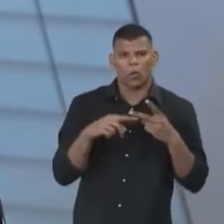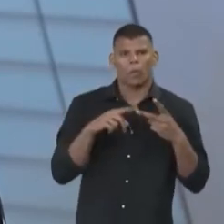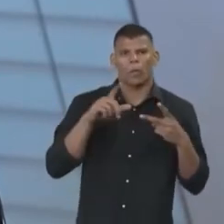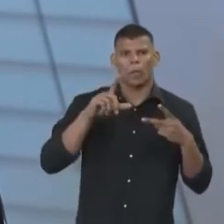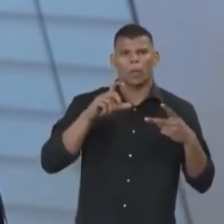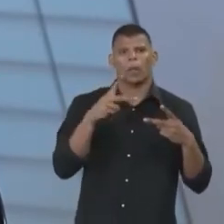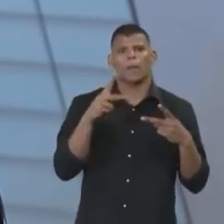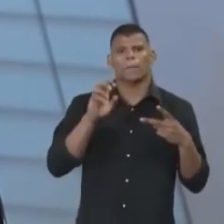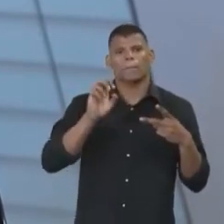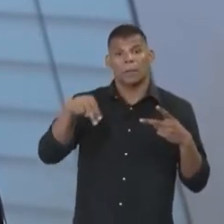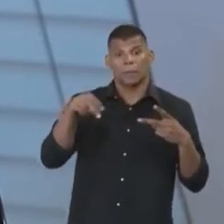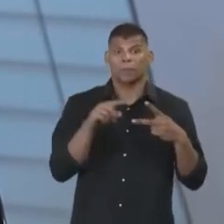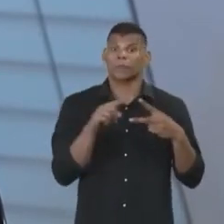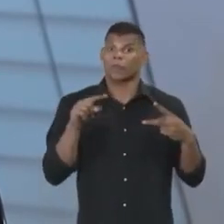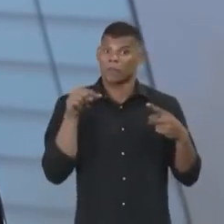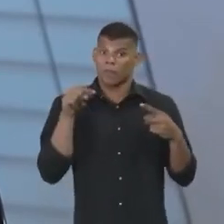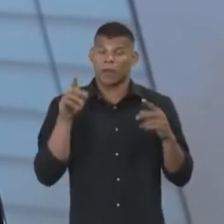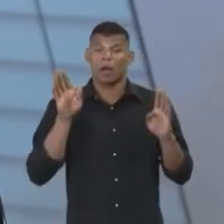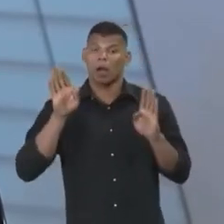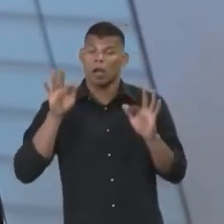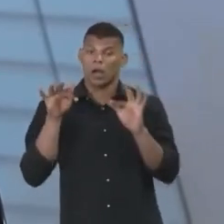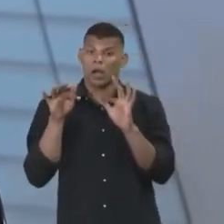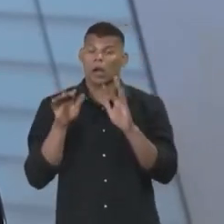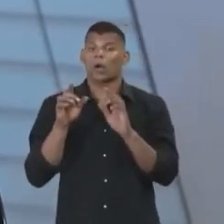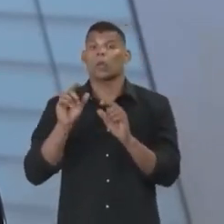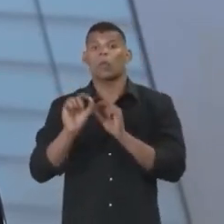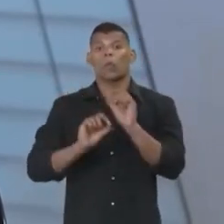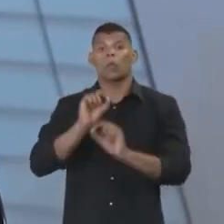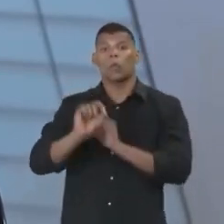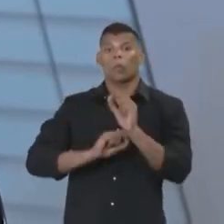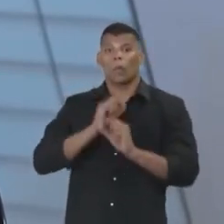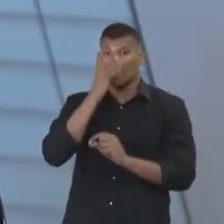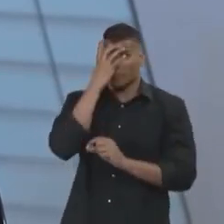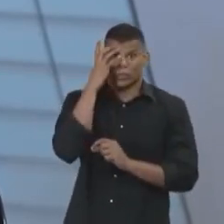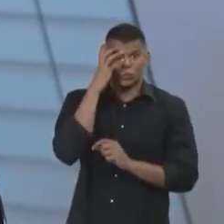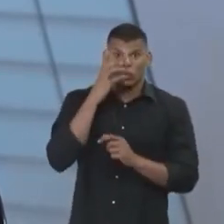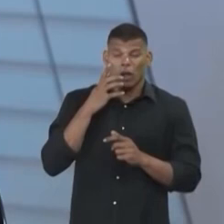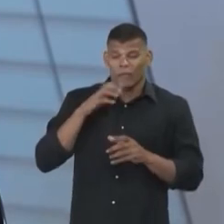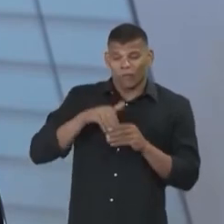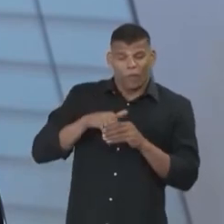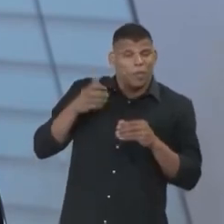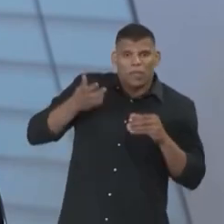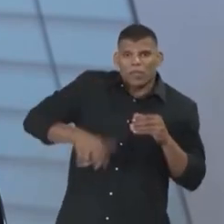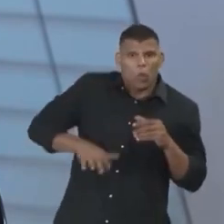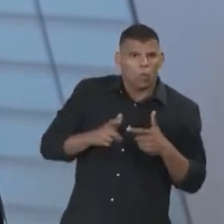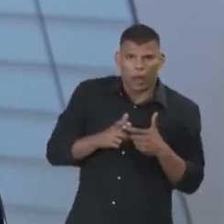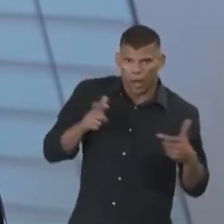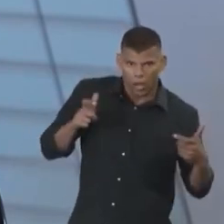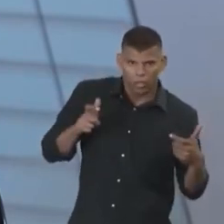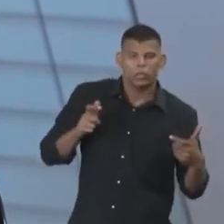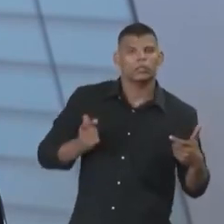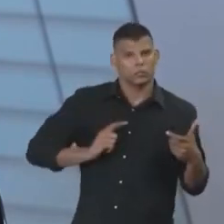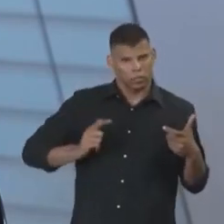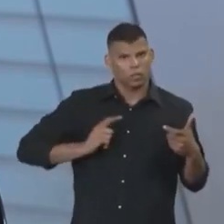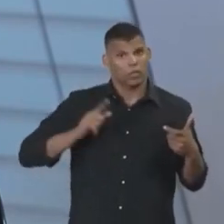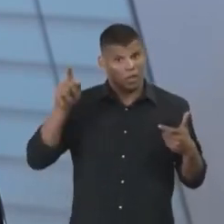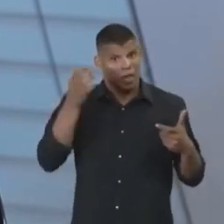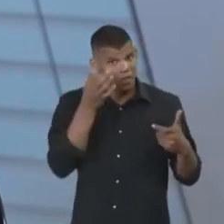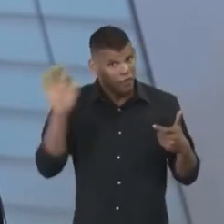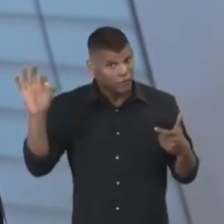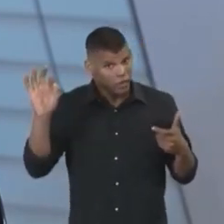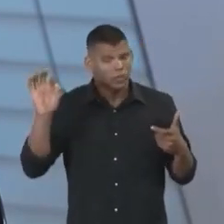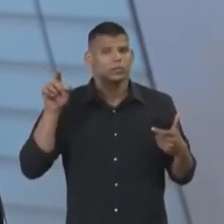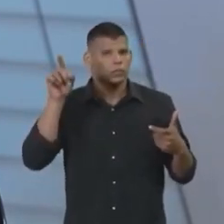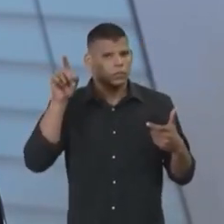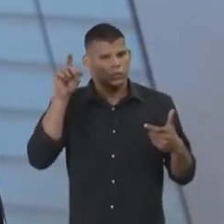mas tem um dado significativo da eleição. Então, houve um alto índice de abstenção no segundo turno, mostrando que a